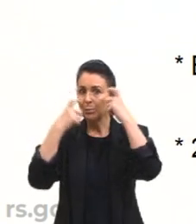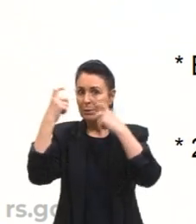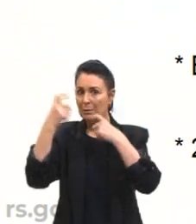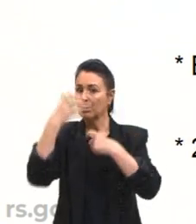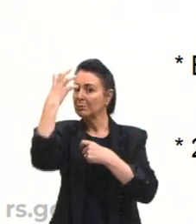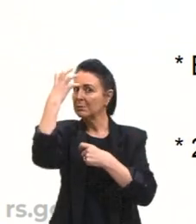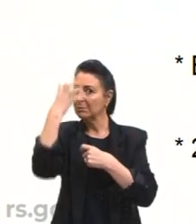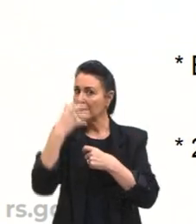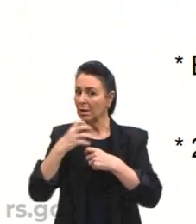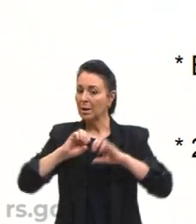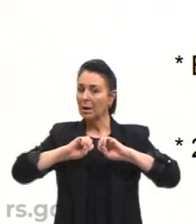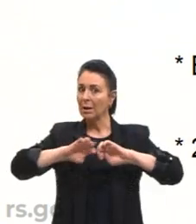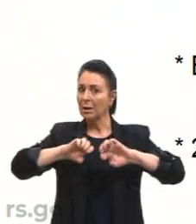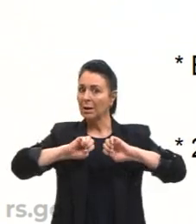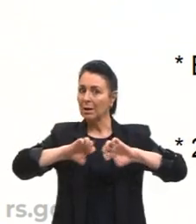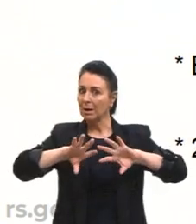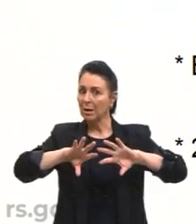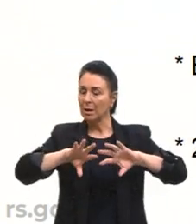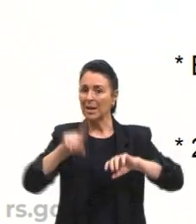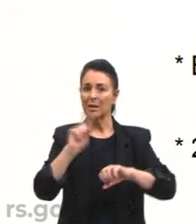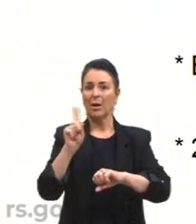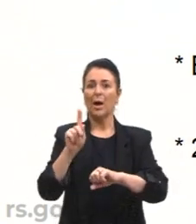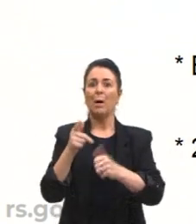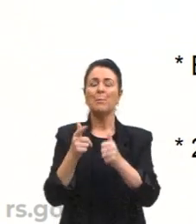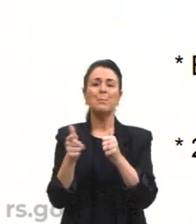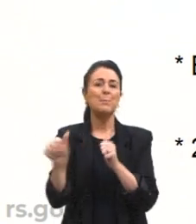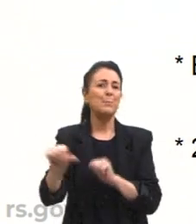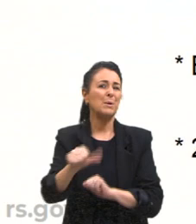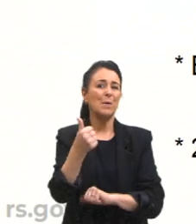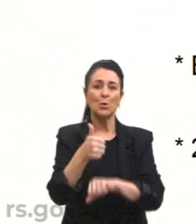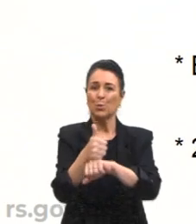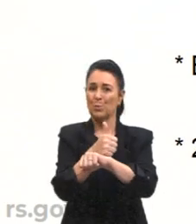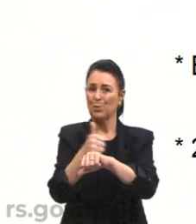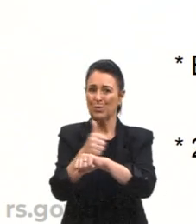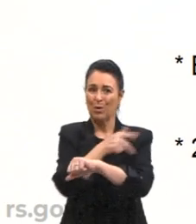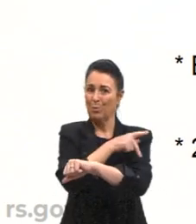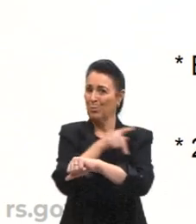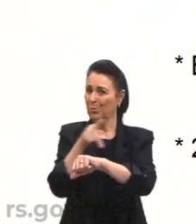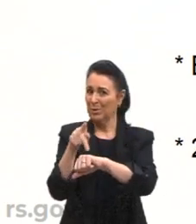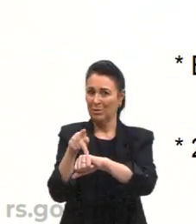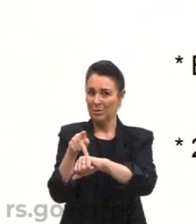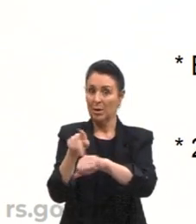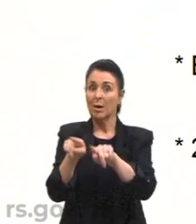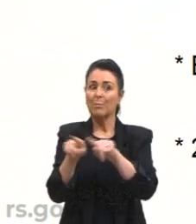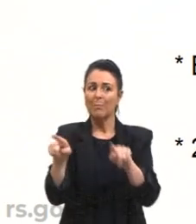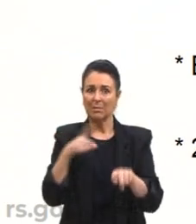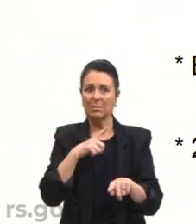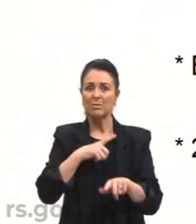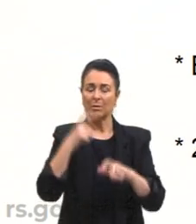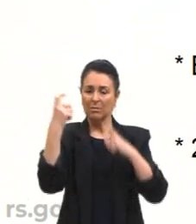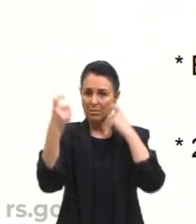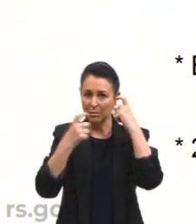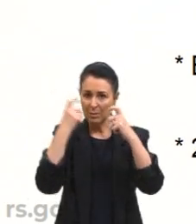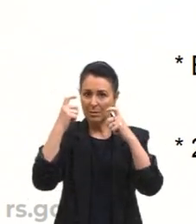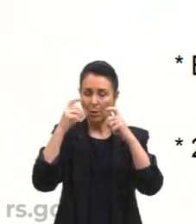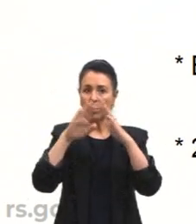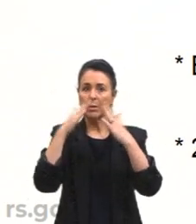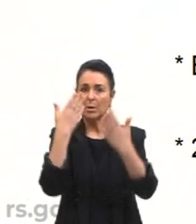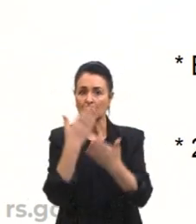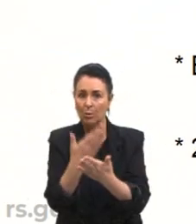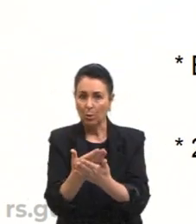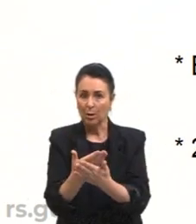Ele não chega a ser o primeiro pedagogo, mas ele tem uma preocupação muito com a escola e a escola pública do Estado,